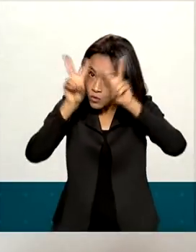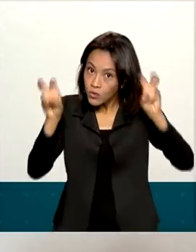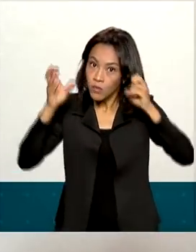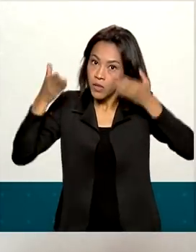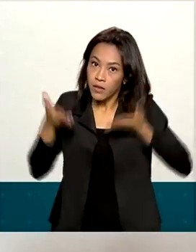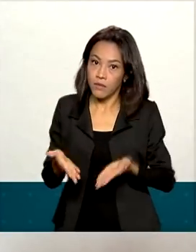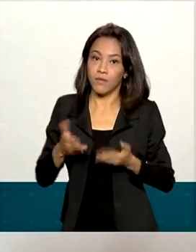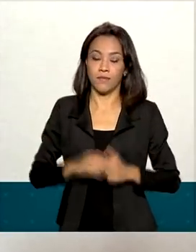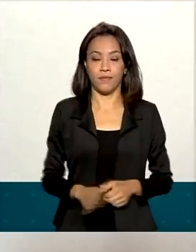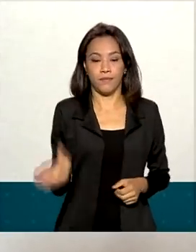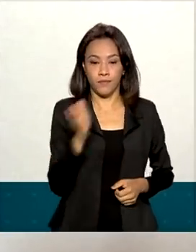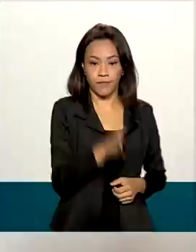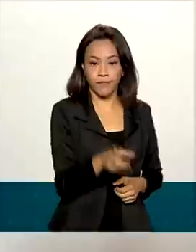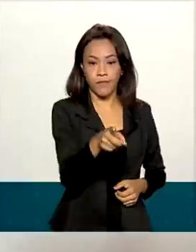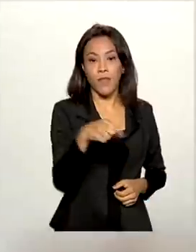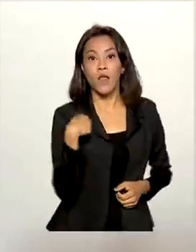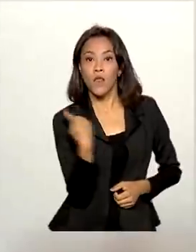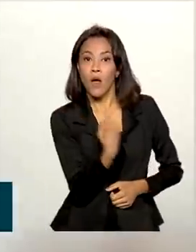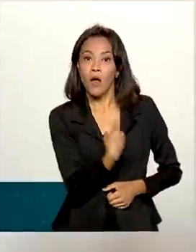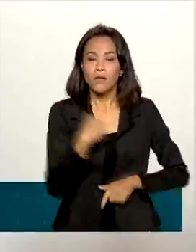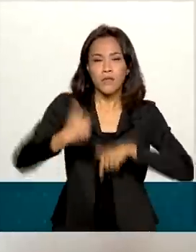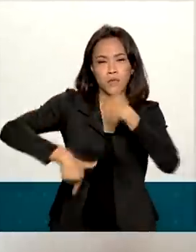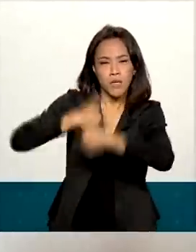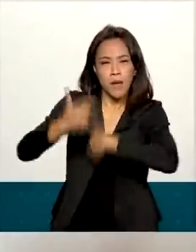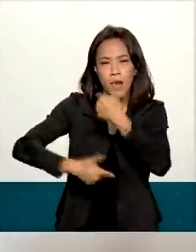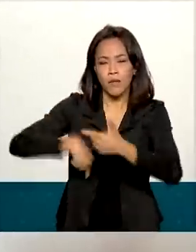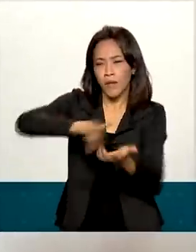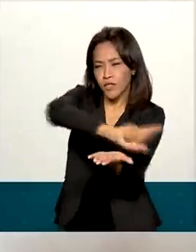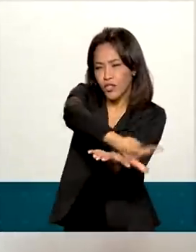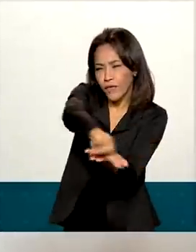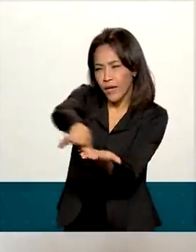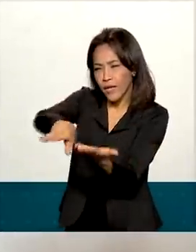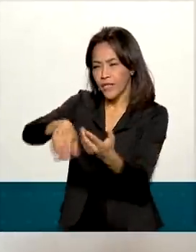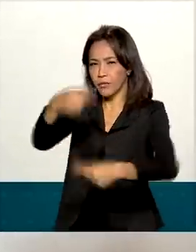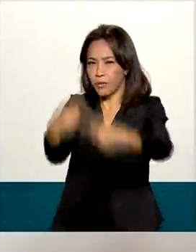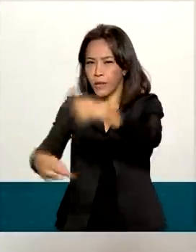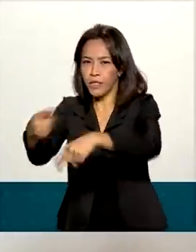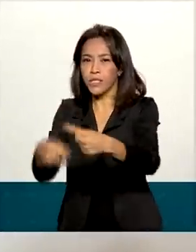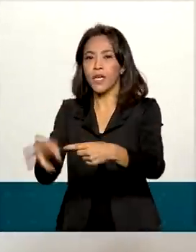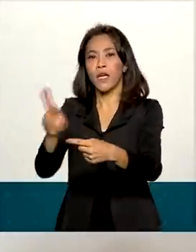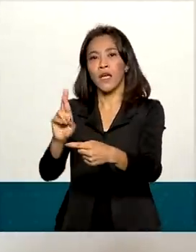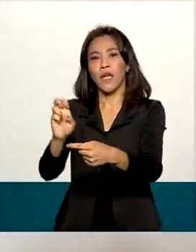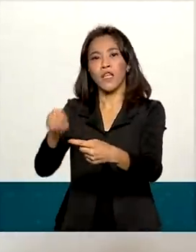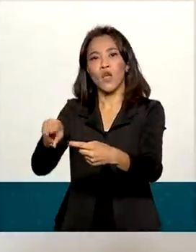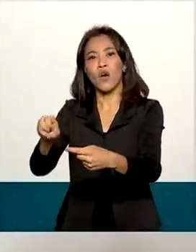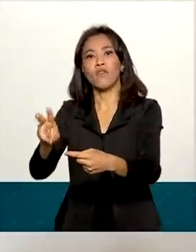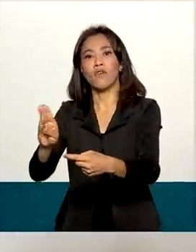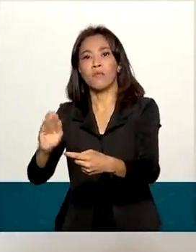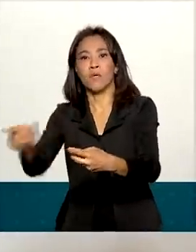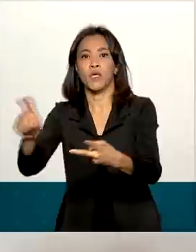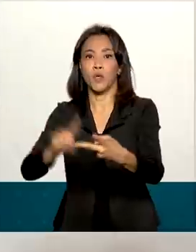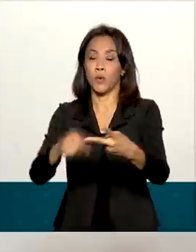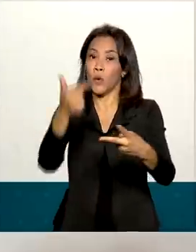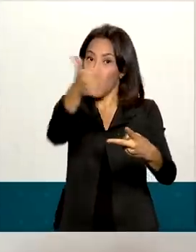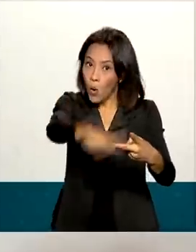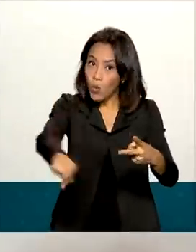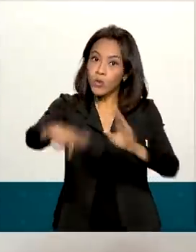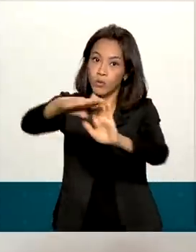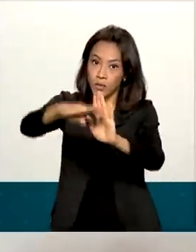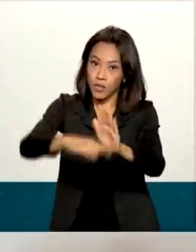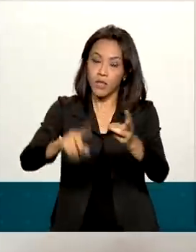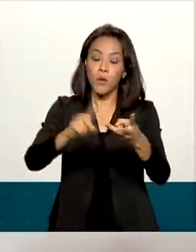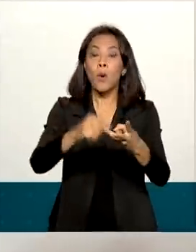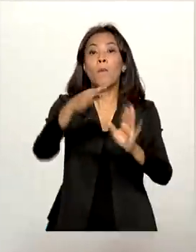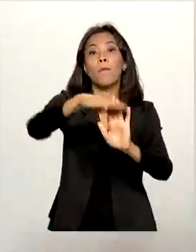Temos trabalhado para a integração de diferentes políticas públicas, como RenovaBio, Rota 2030, Proconve, Programa